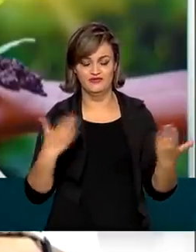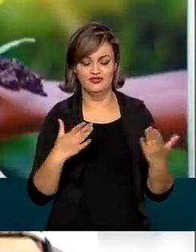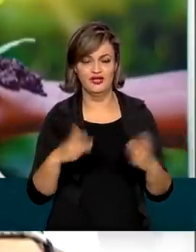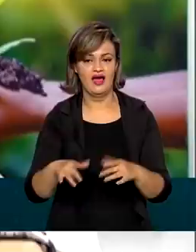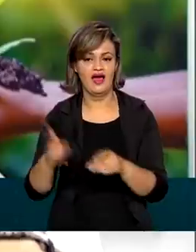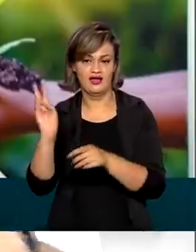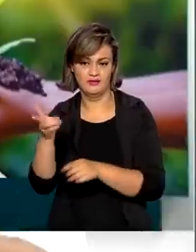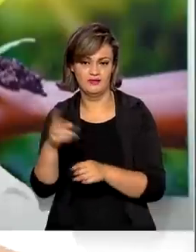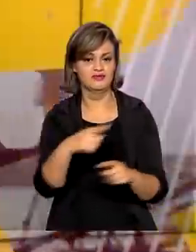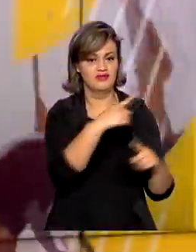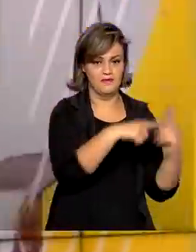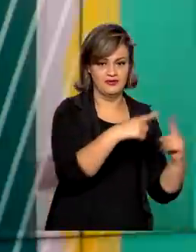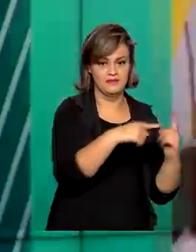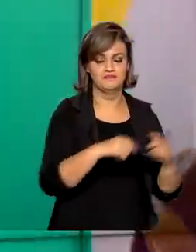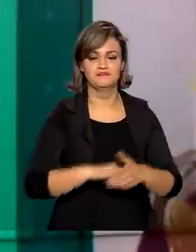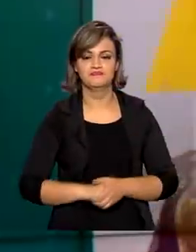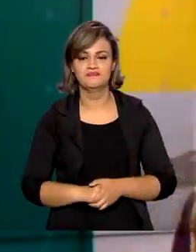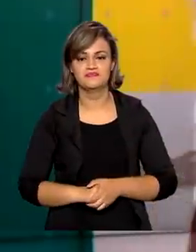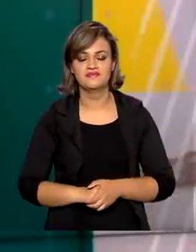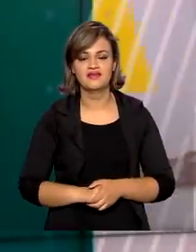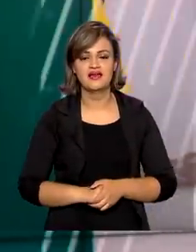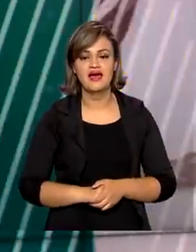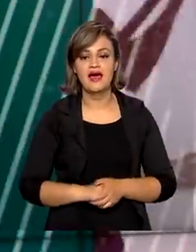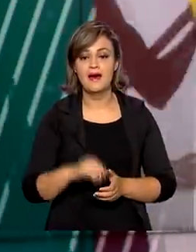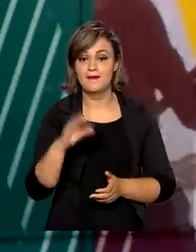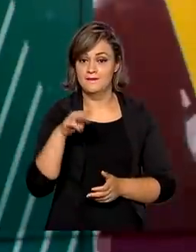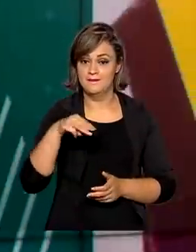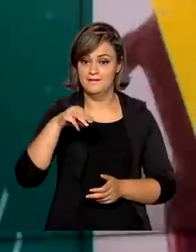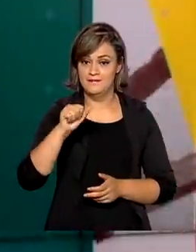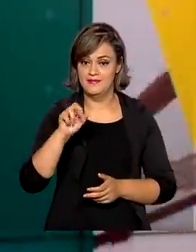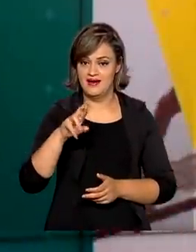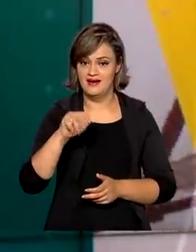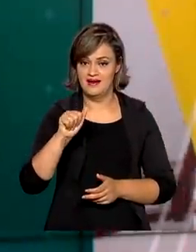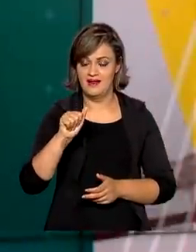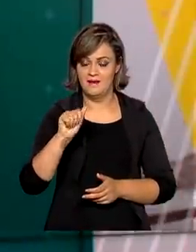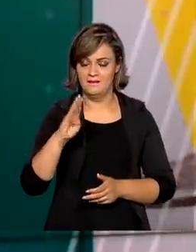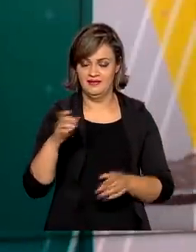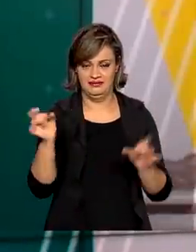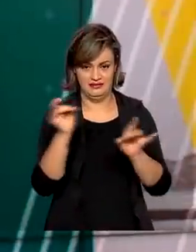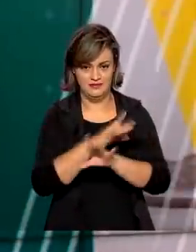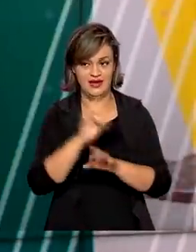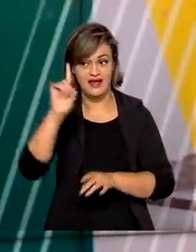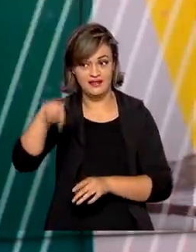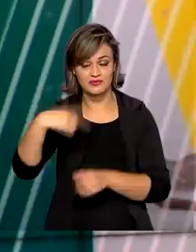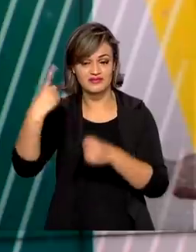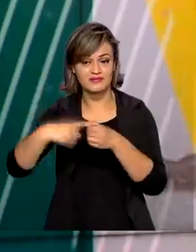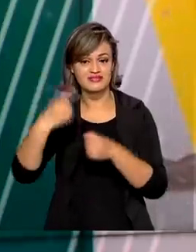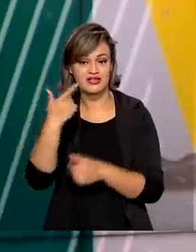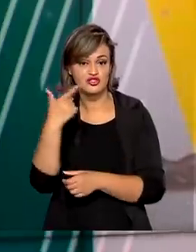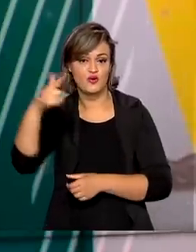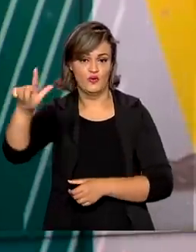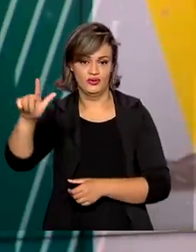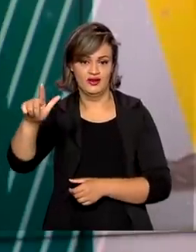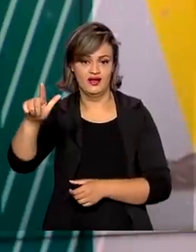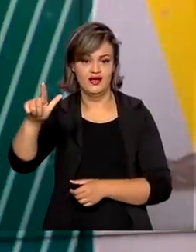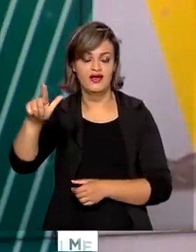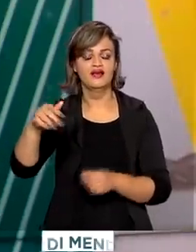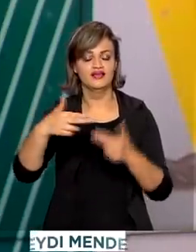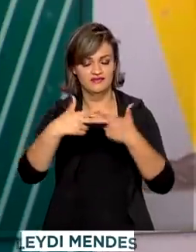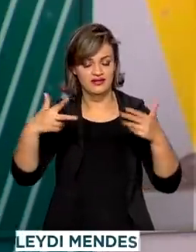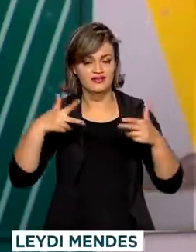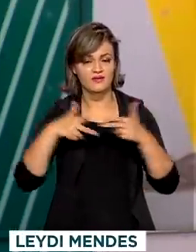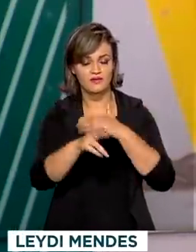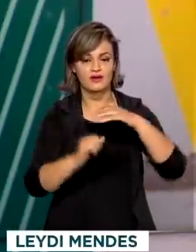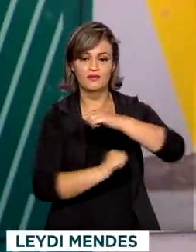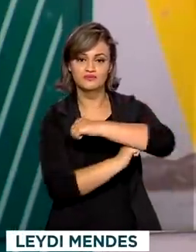assentados e não assentados. E depois de Marabá, o presidente Jair Bolsonaro segue para novo repartimento, onde inaugura